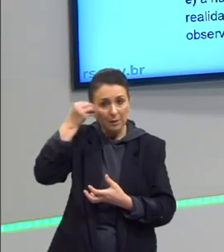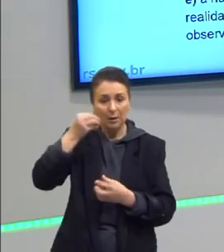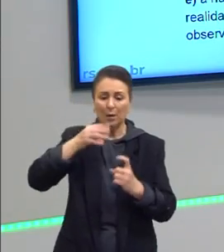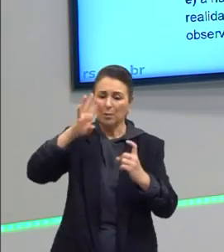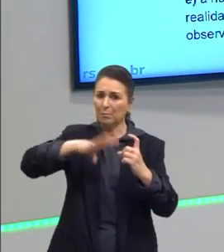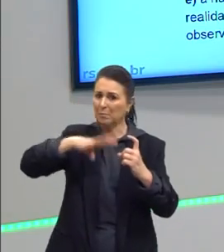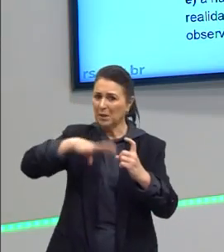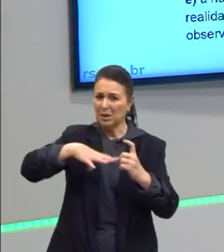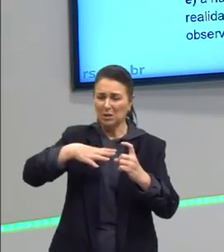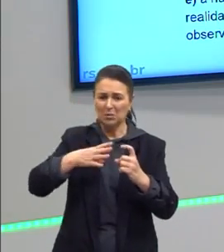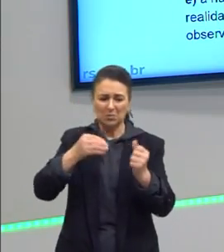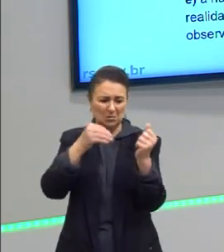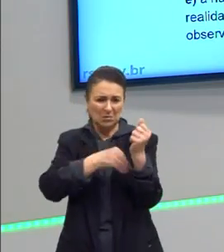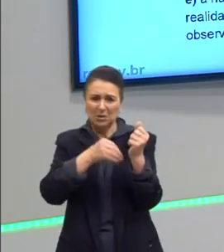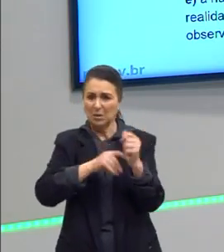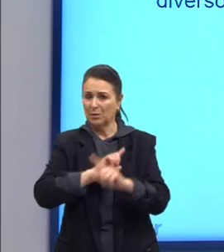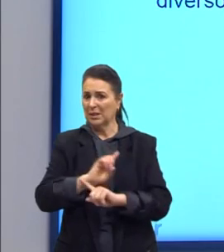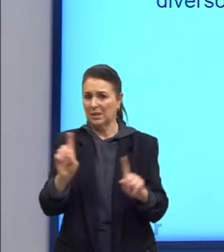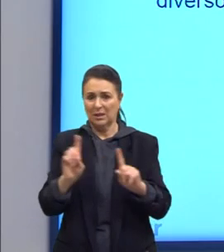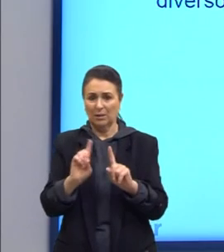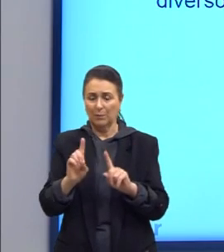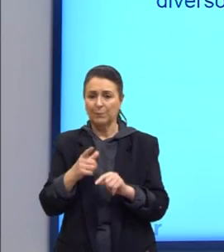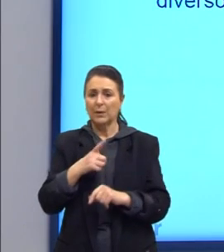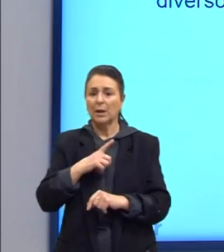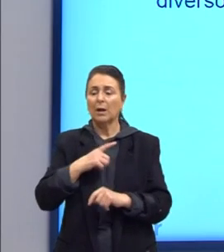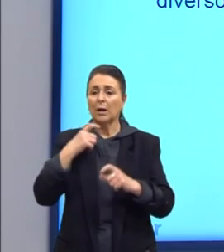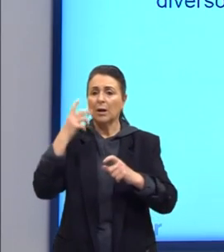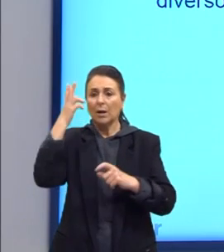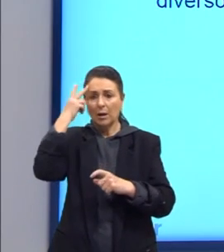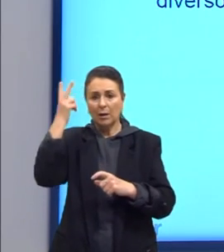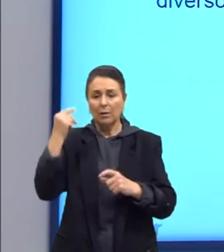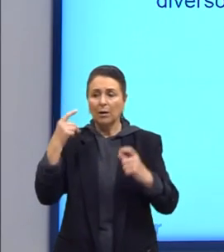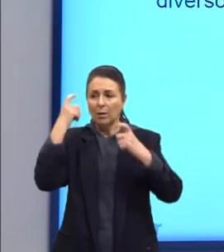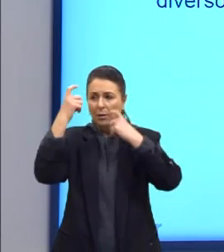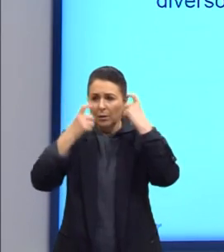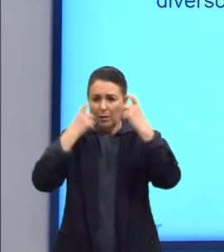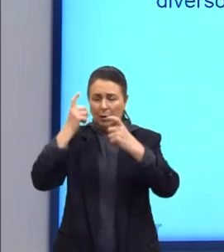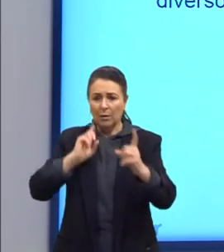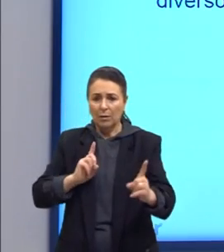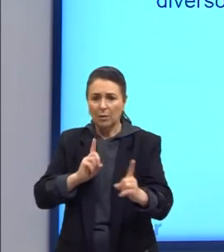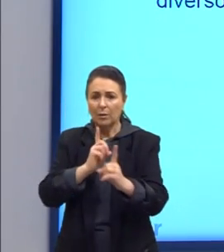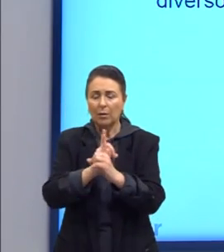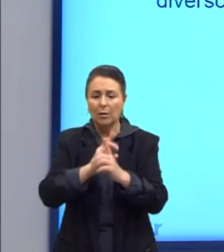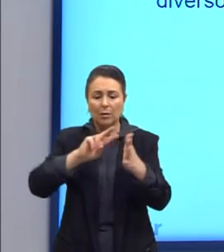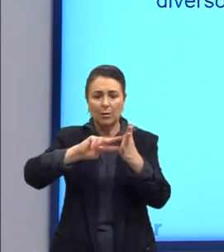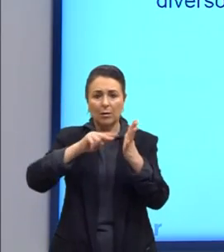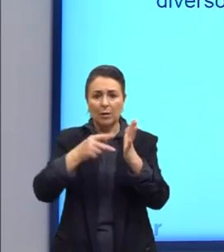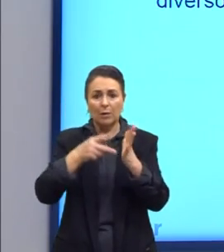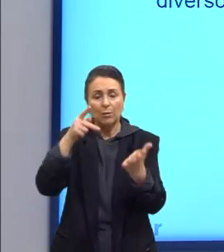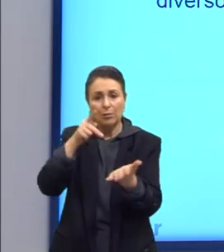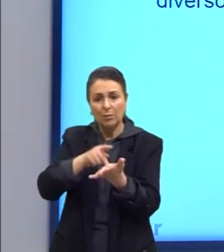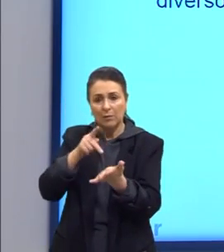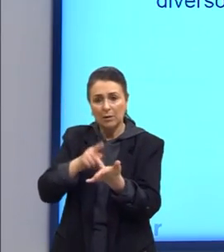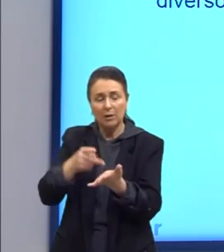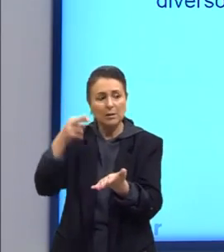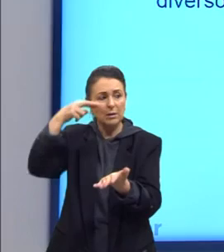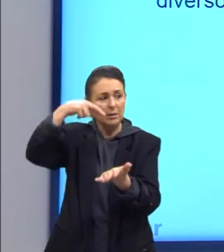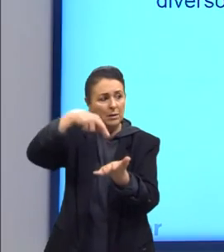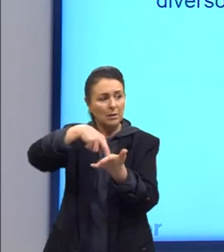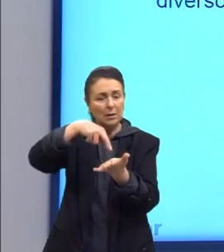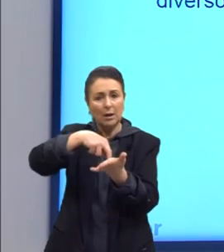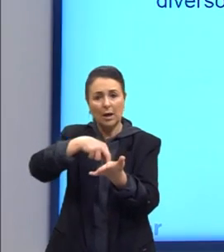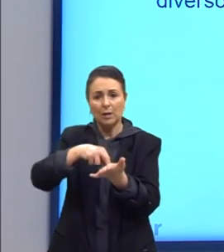vai fazer parte do mundo Aristóteles. A natural preocupação do homem por encontrar o significado verdadeiro das realidades